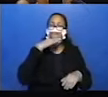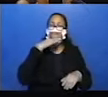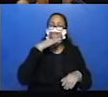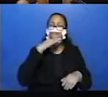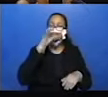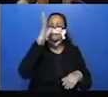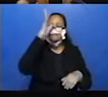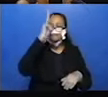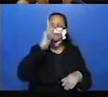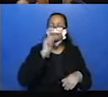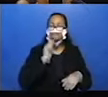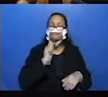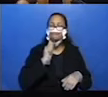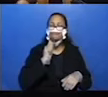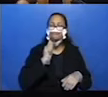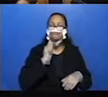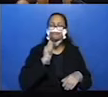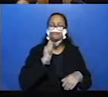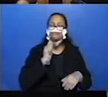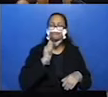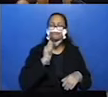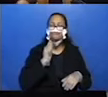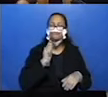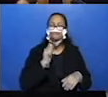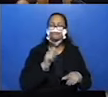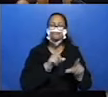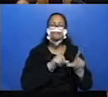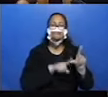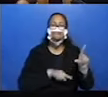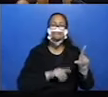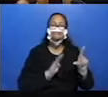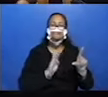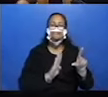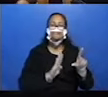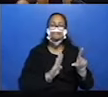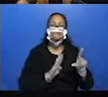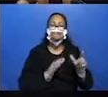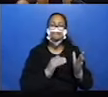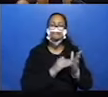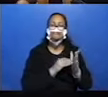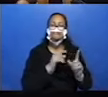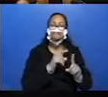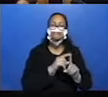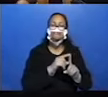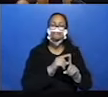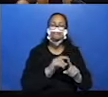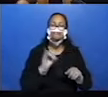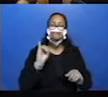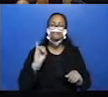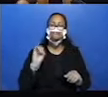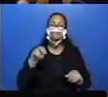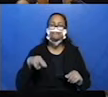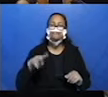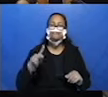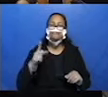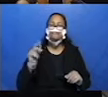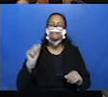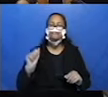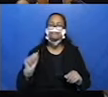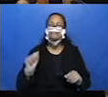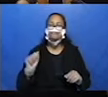Frango. E a terminação na letra b em inha. Olha lá,